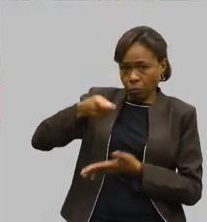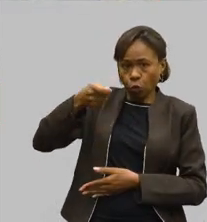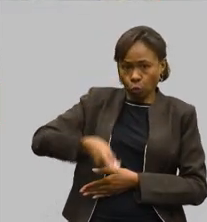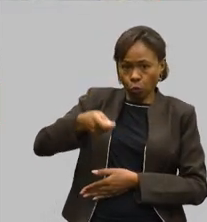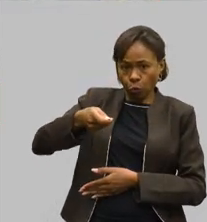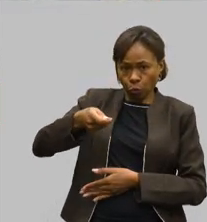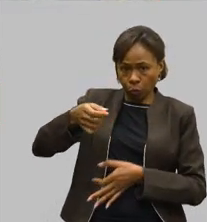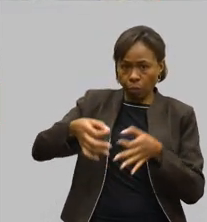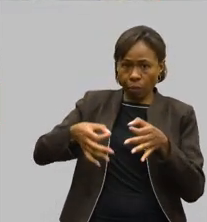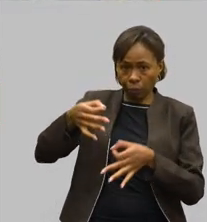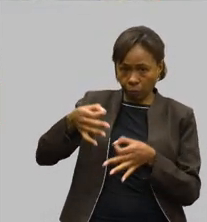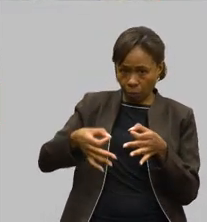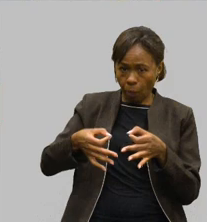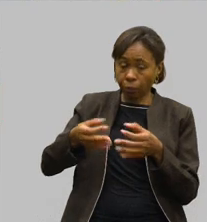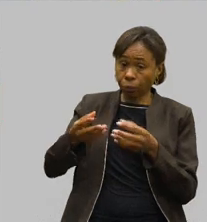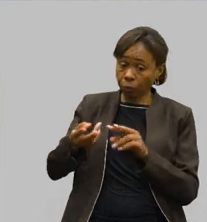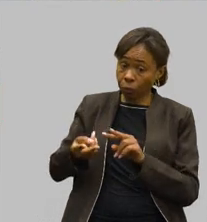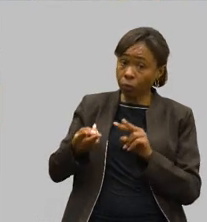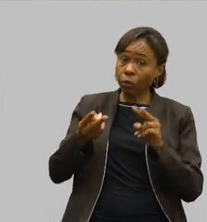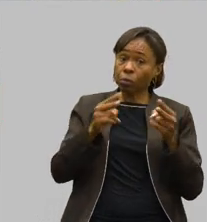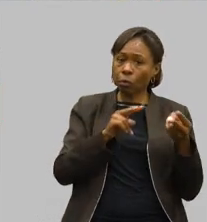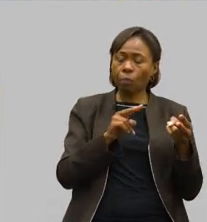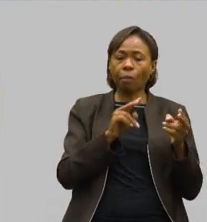então, ela se encontra no site do governo federal.